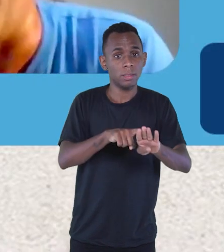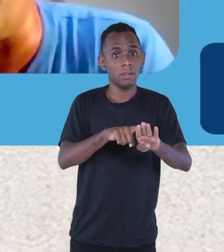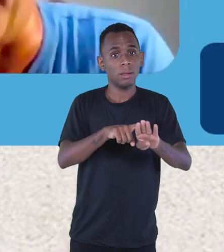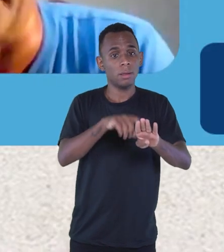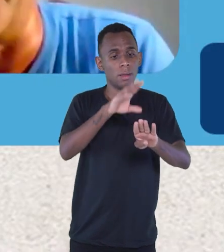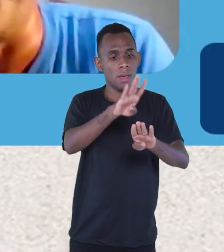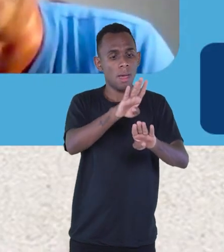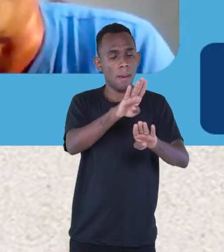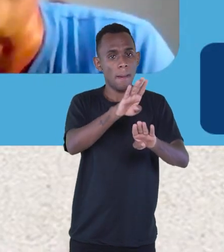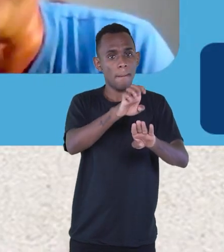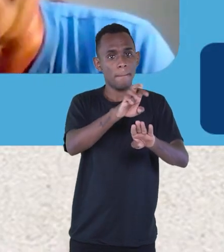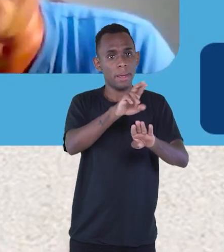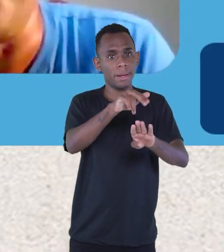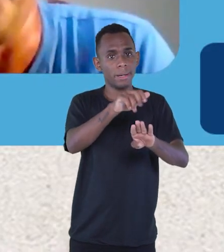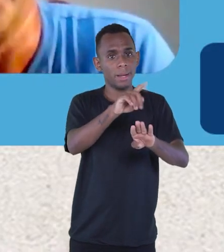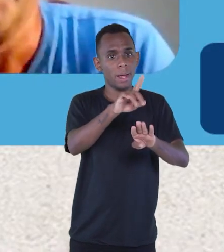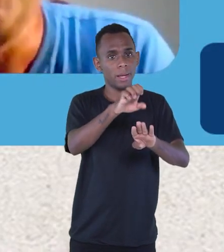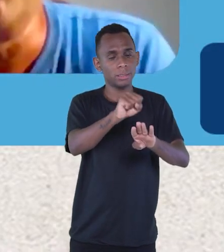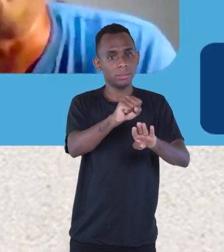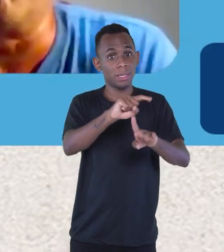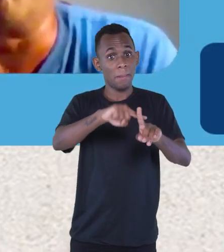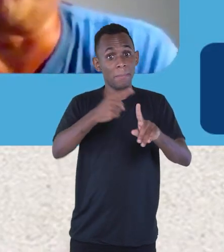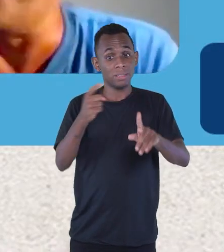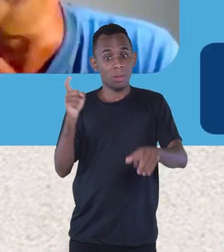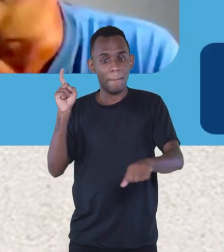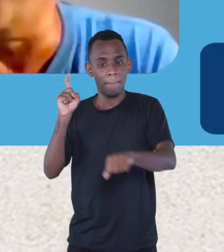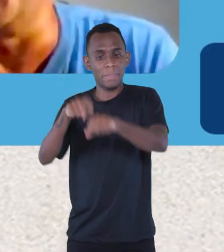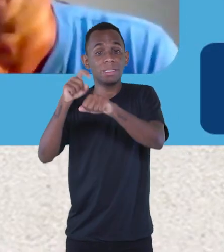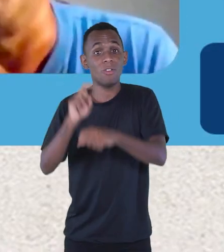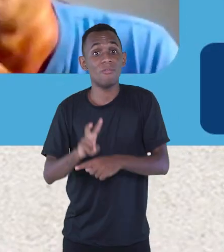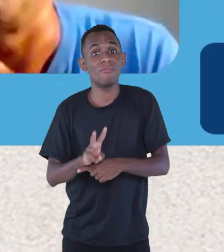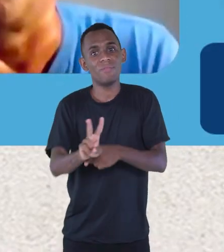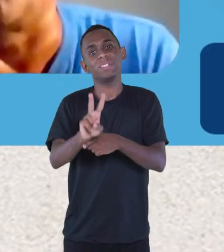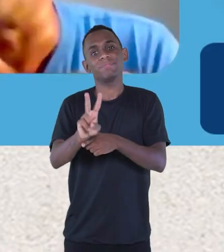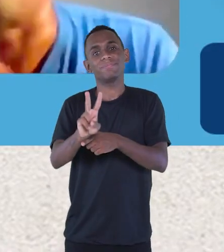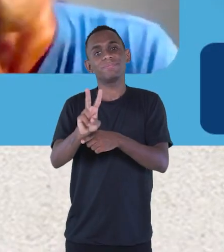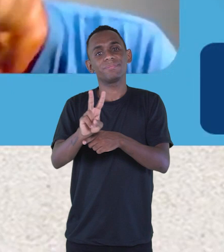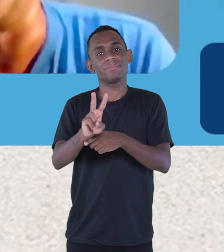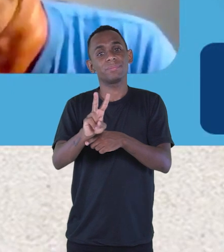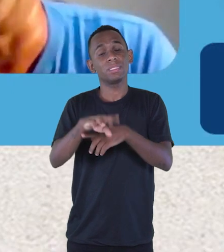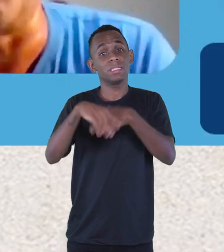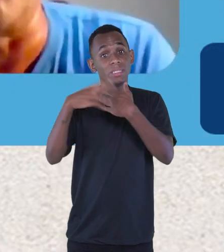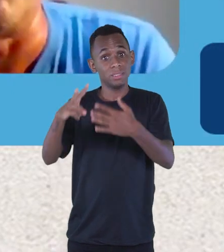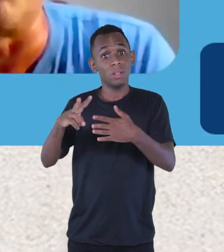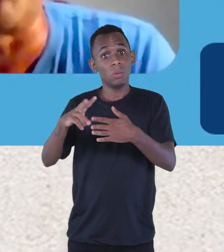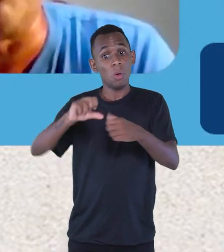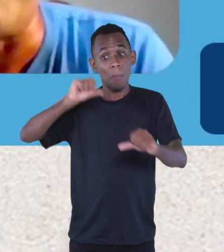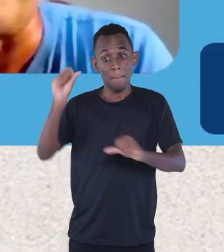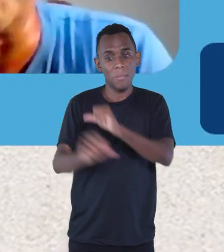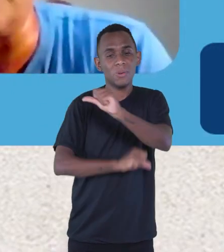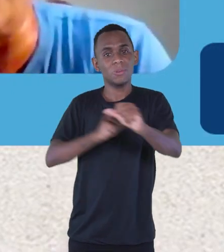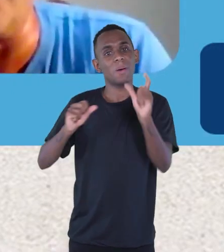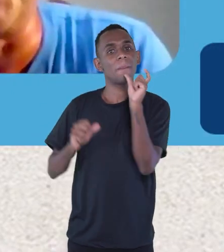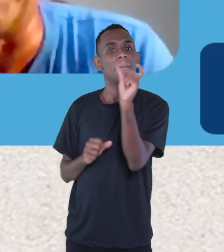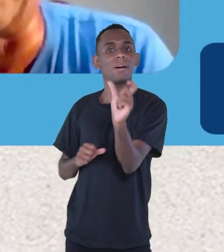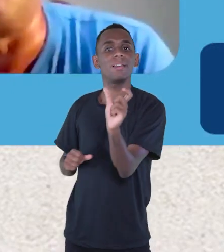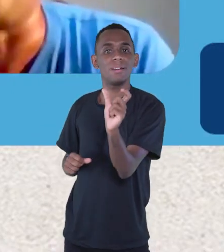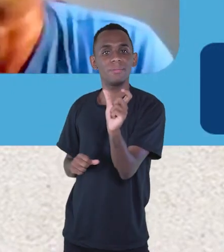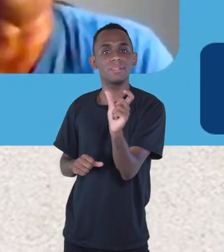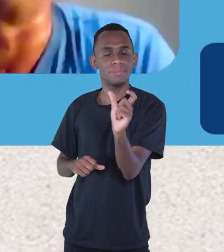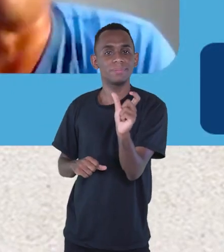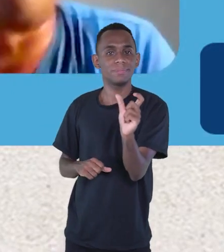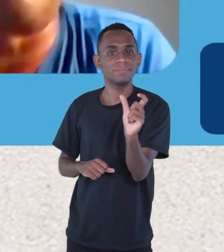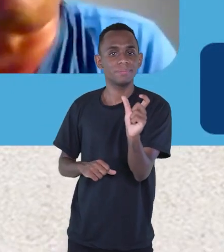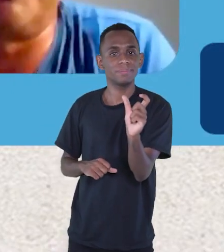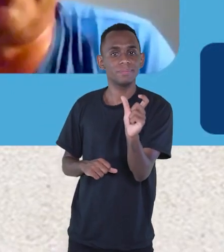Bernardes, e por alguma razão apertei o V e o próprio Word colocou Verdades. Eu tinha uma versão do Word que